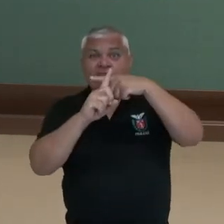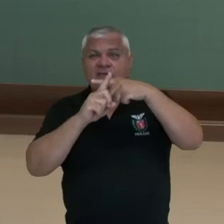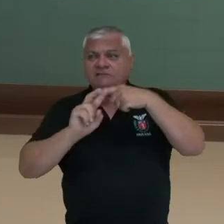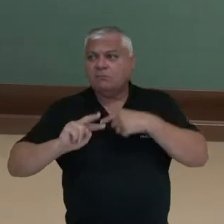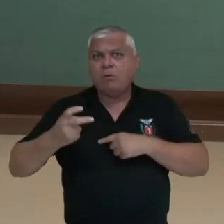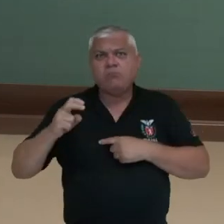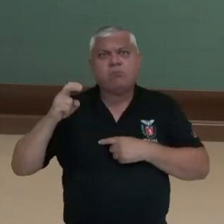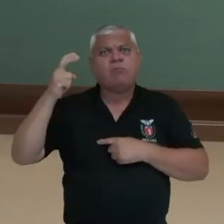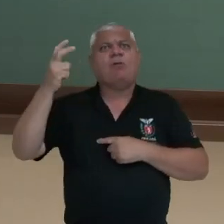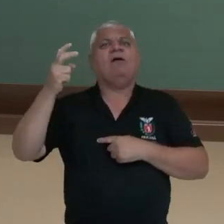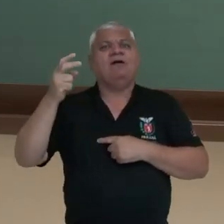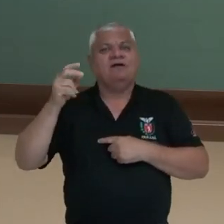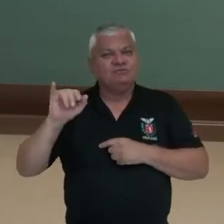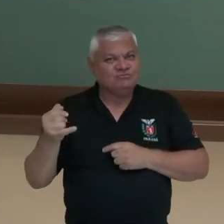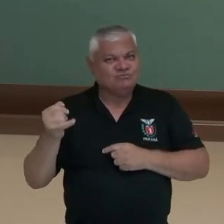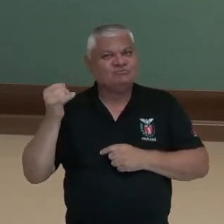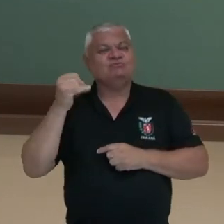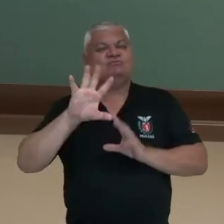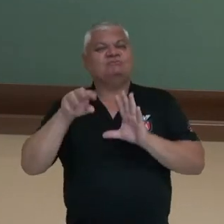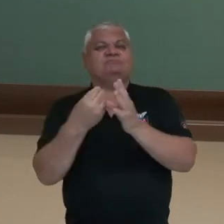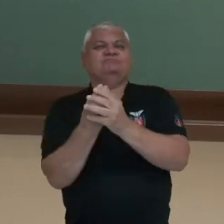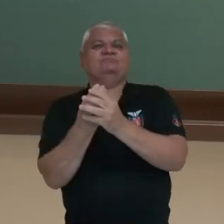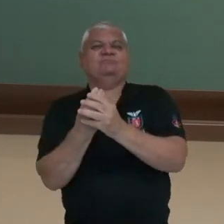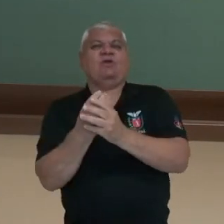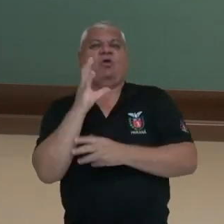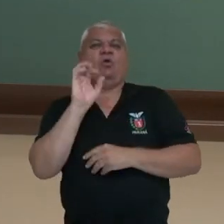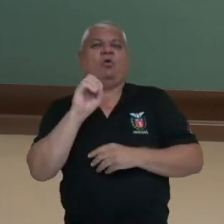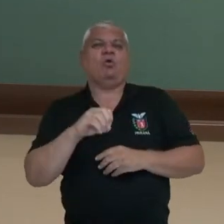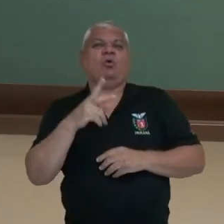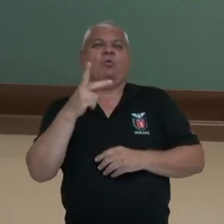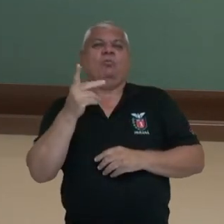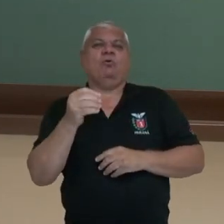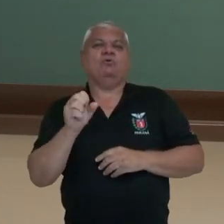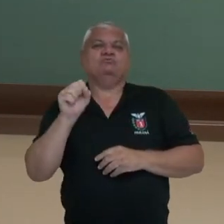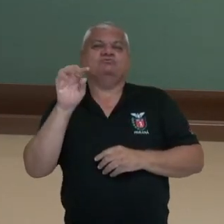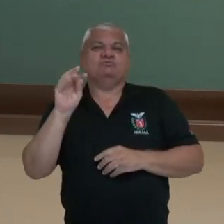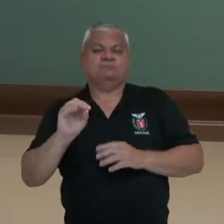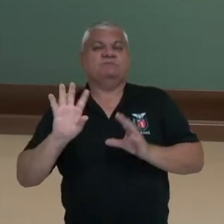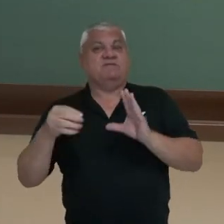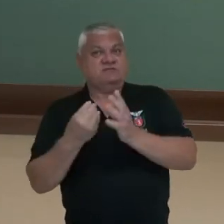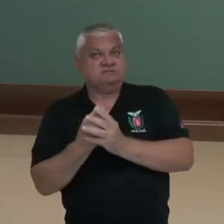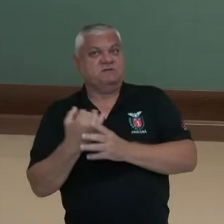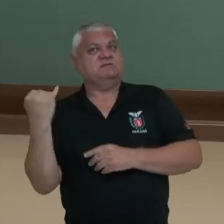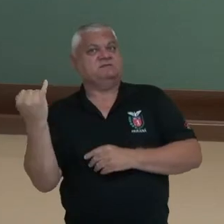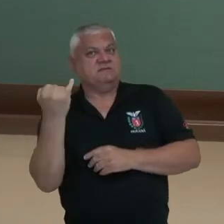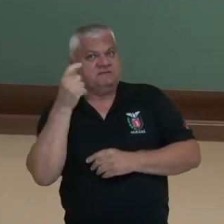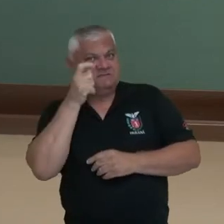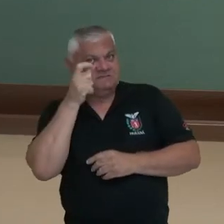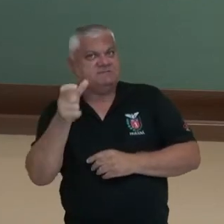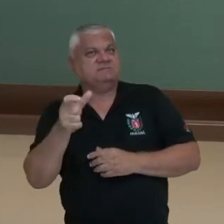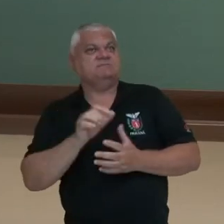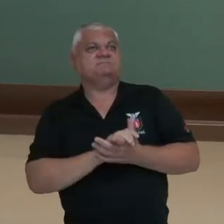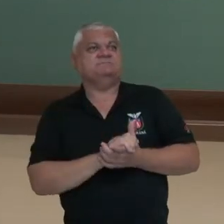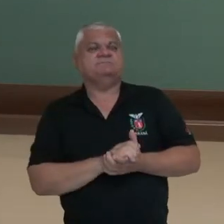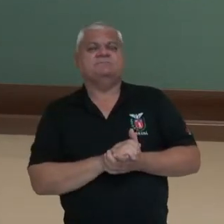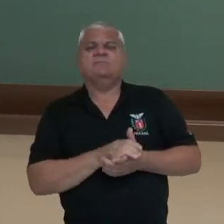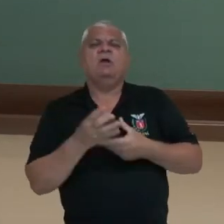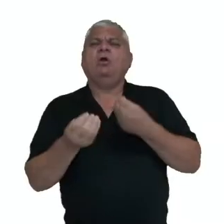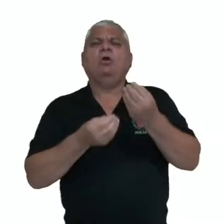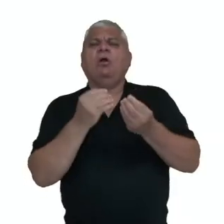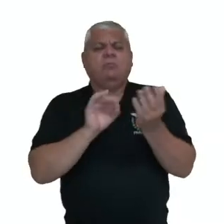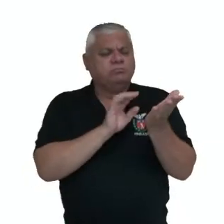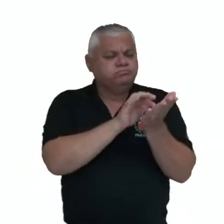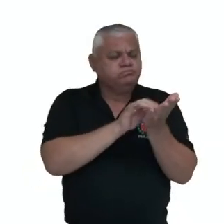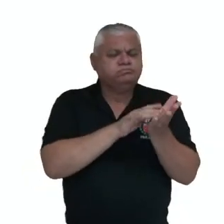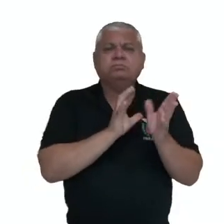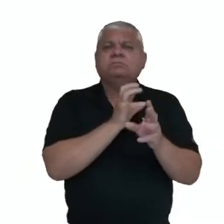mais com o juro composto. Ou seja, o juro composto no investimento é muito interessante. Como é que a gente calcula